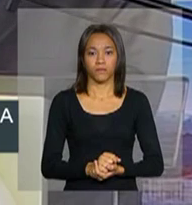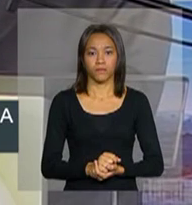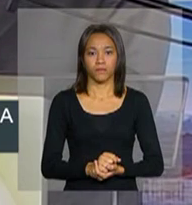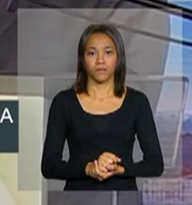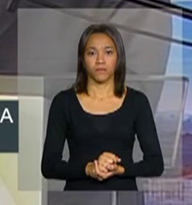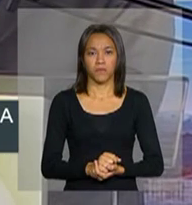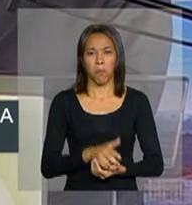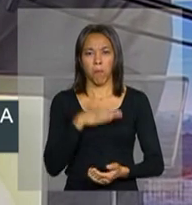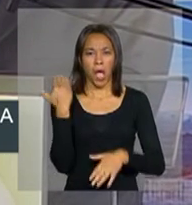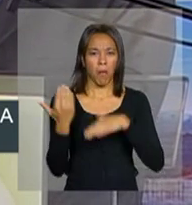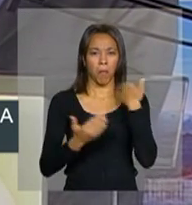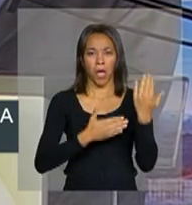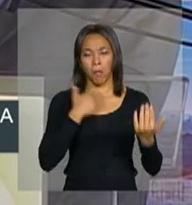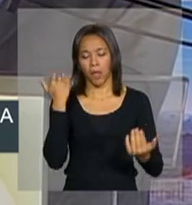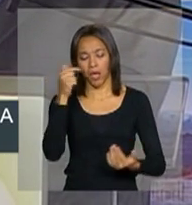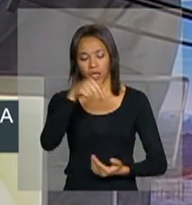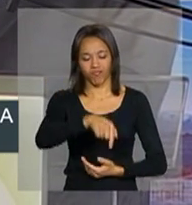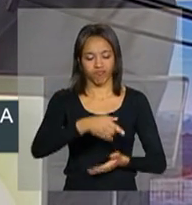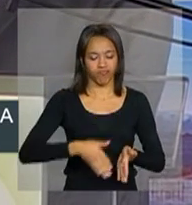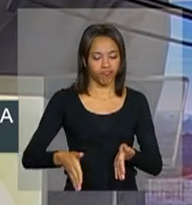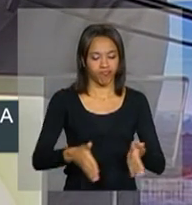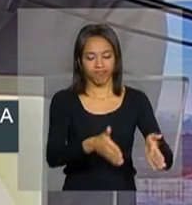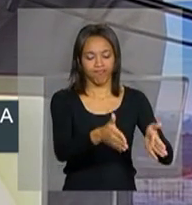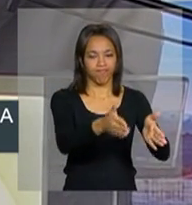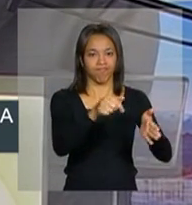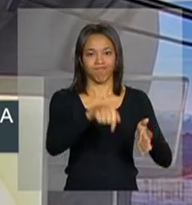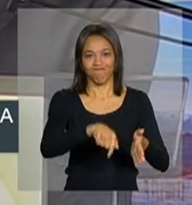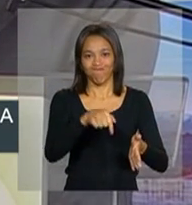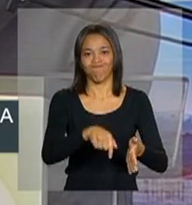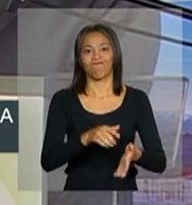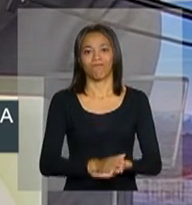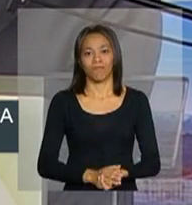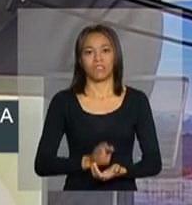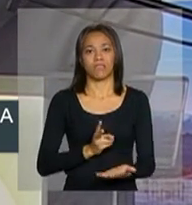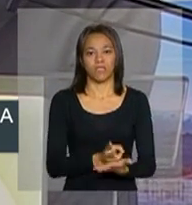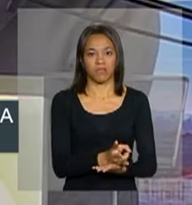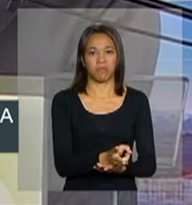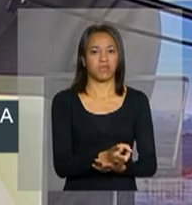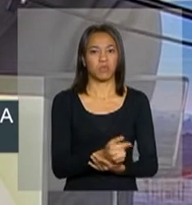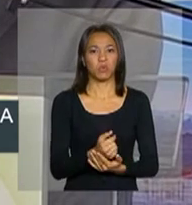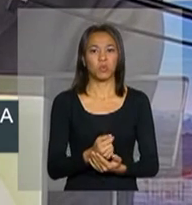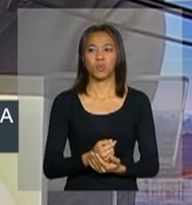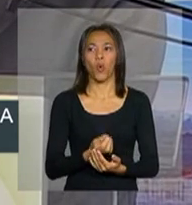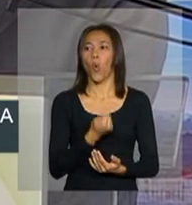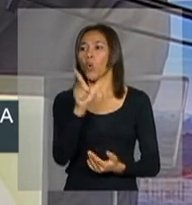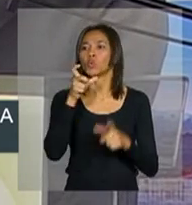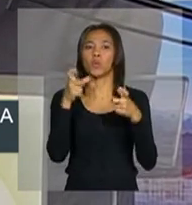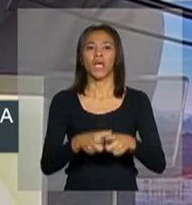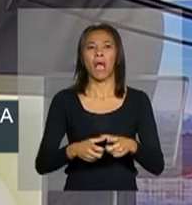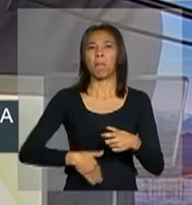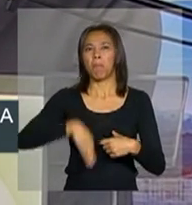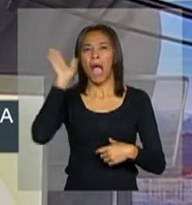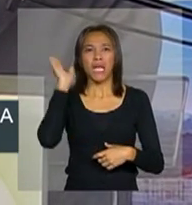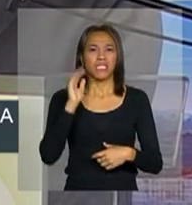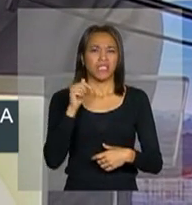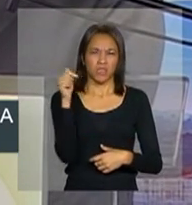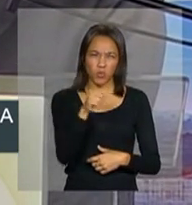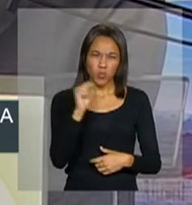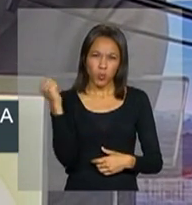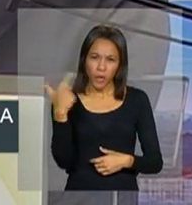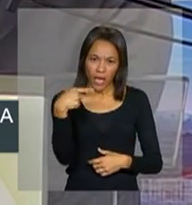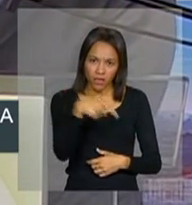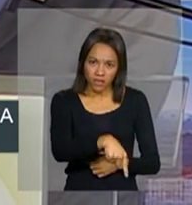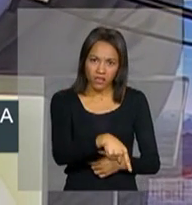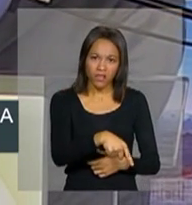mortes e tragédias em cada um dos seus quilômetros. Não existe impacto no mundo nesse nível de